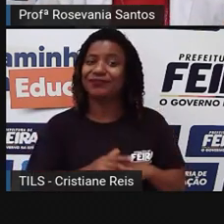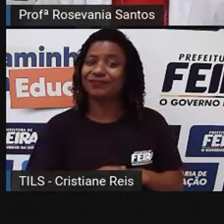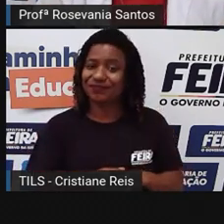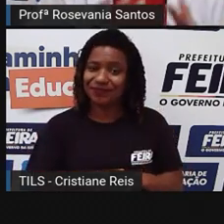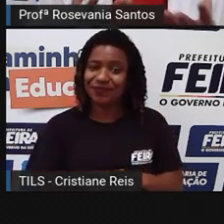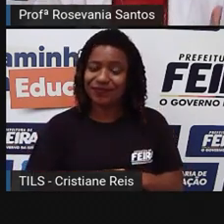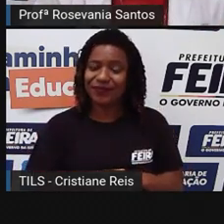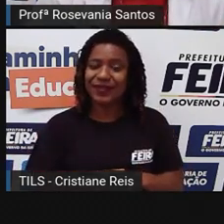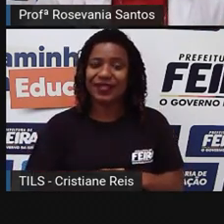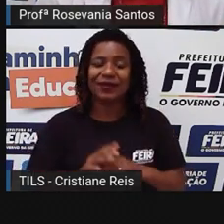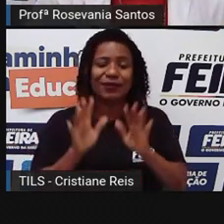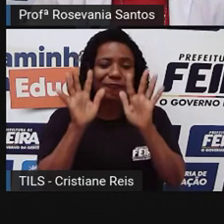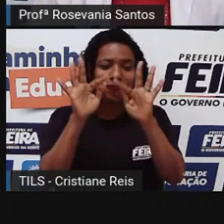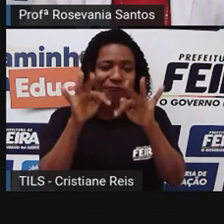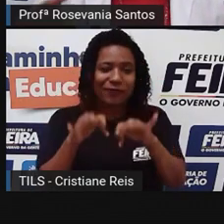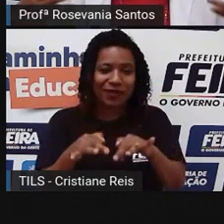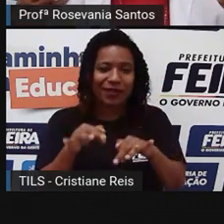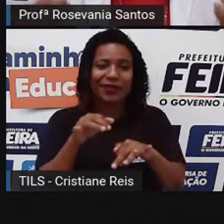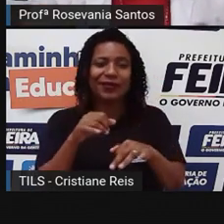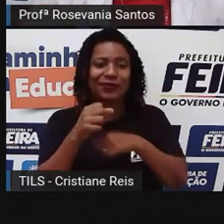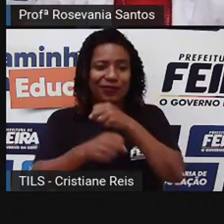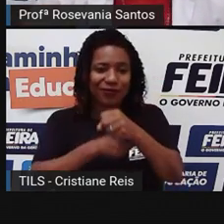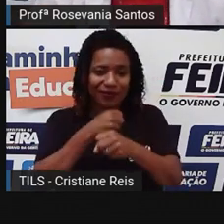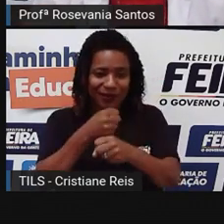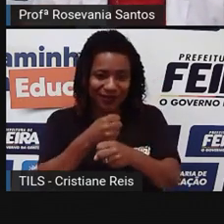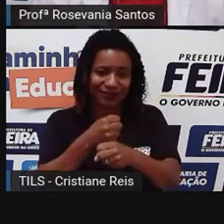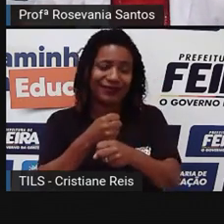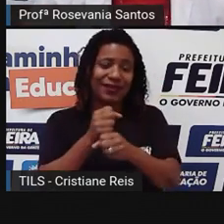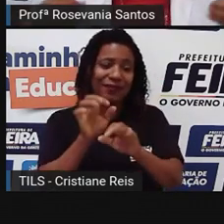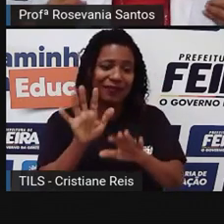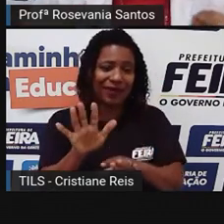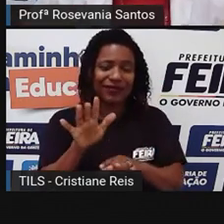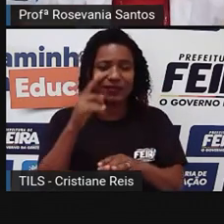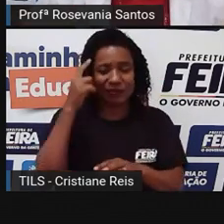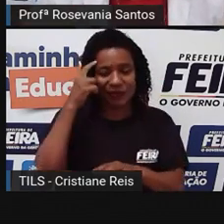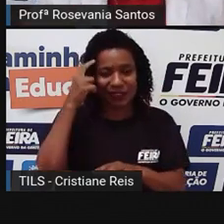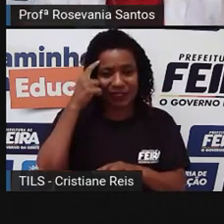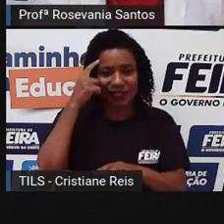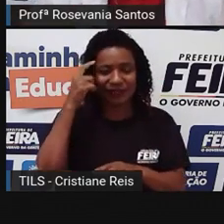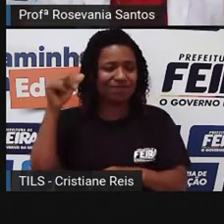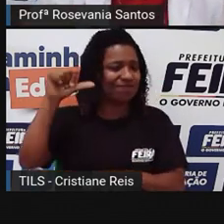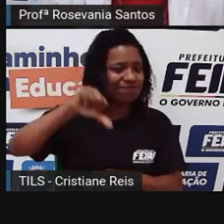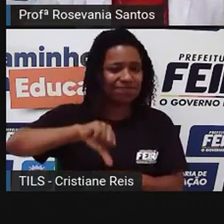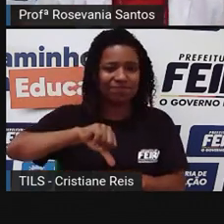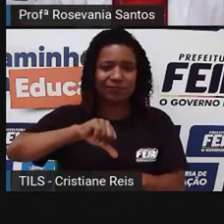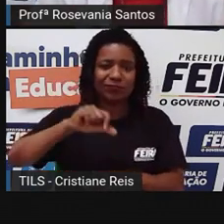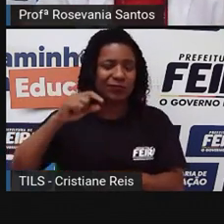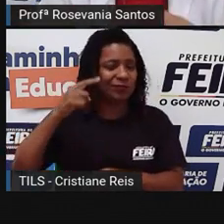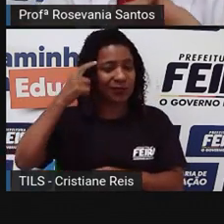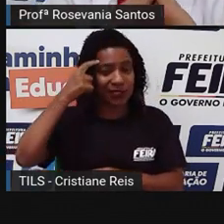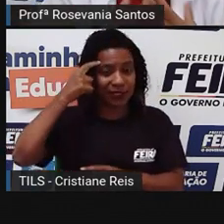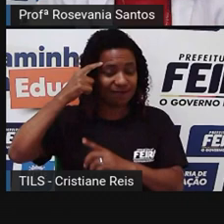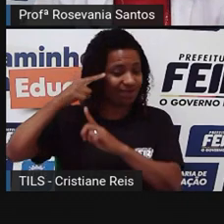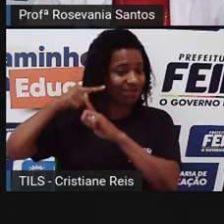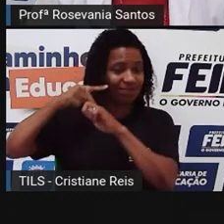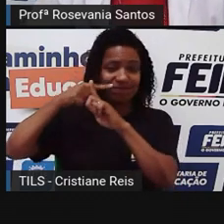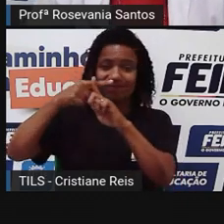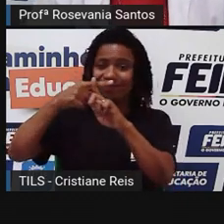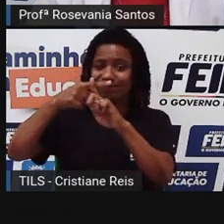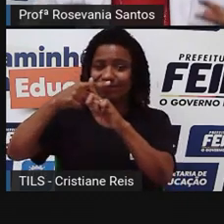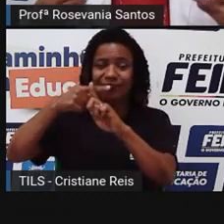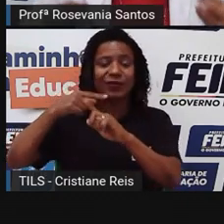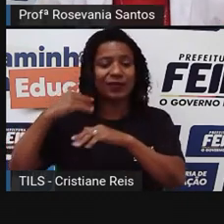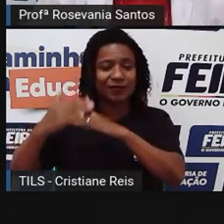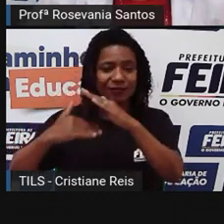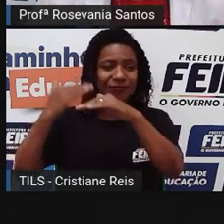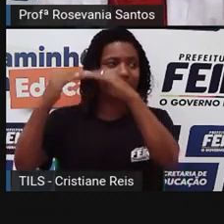o que eu quero dizer com isso? Que nunca percam a esperança, nunca percam essa oportunidade, né? De aprender,